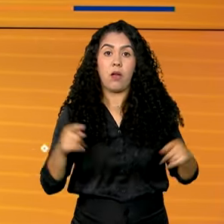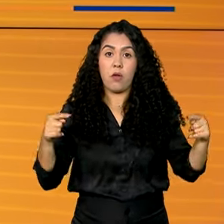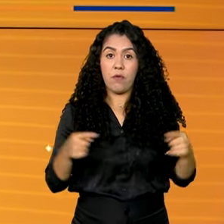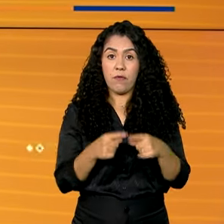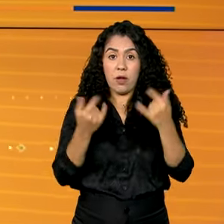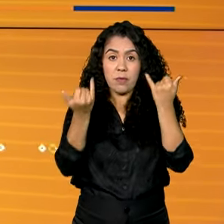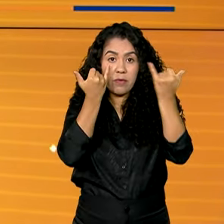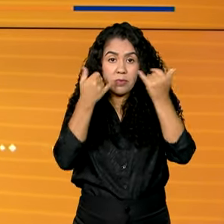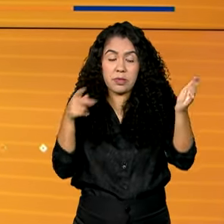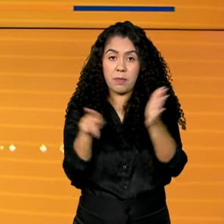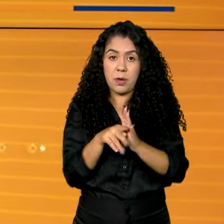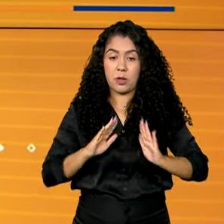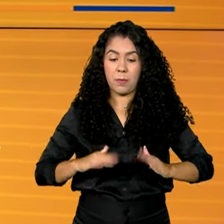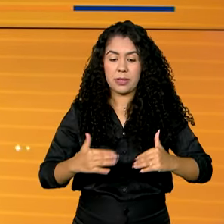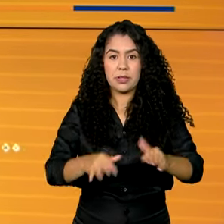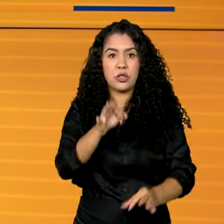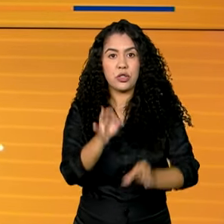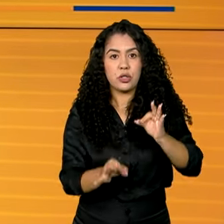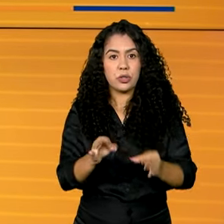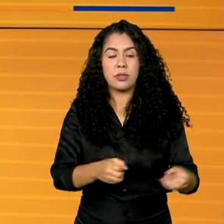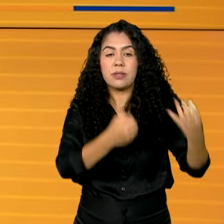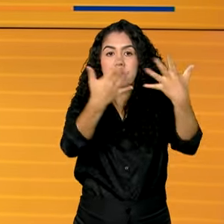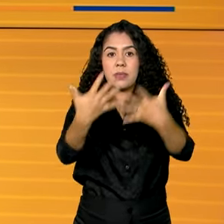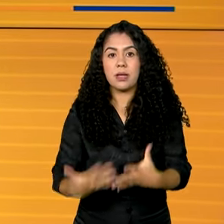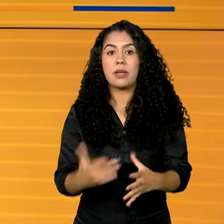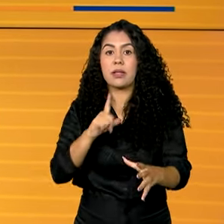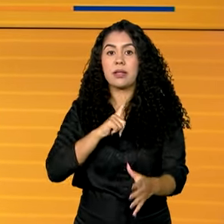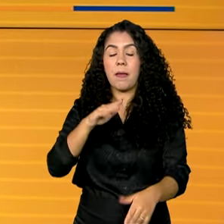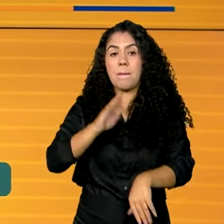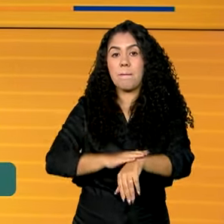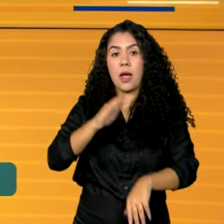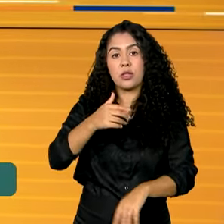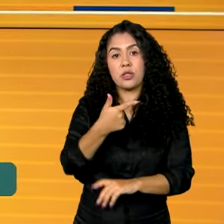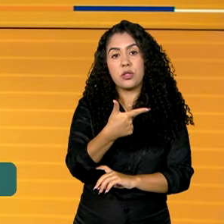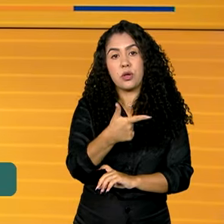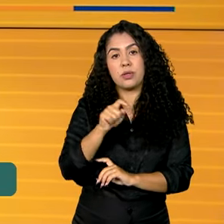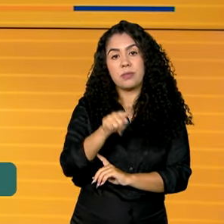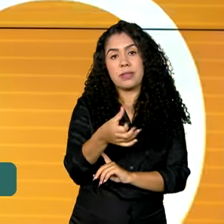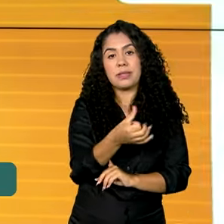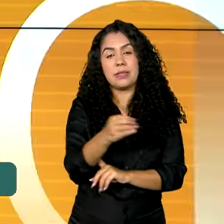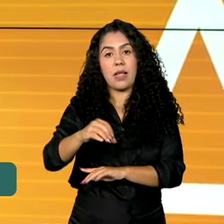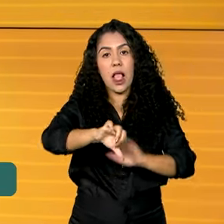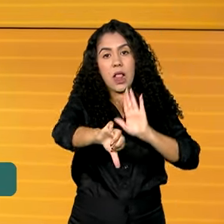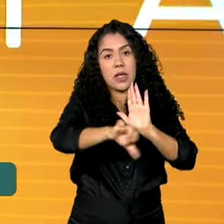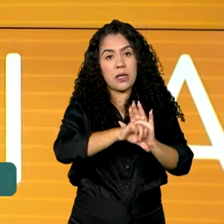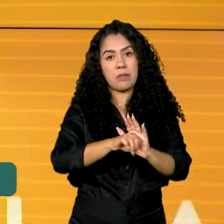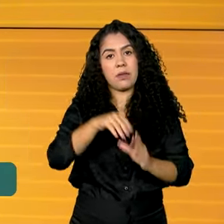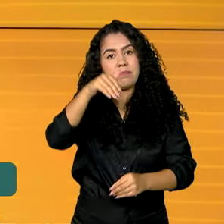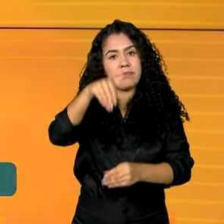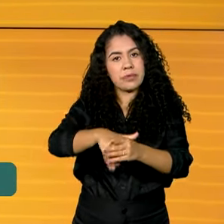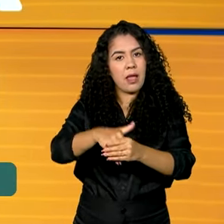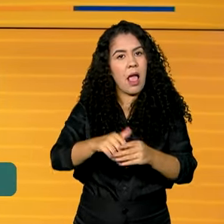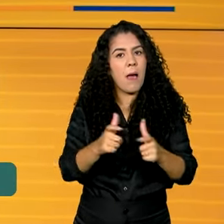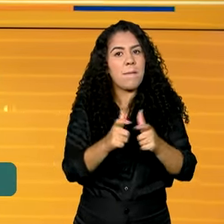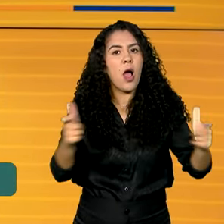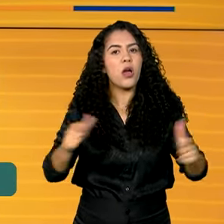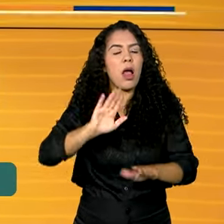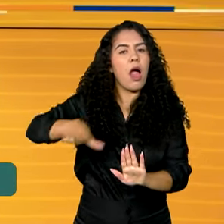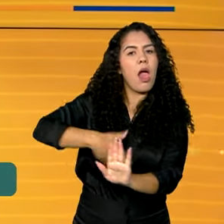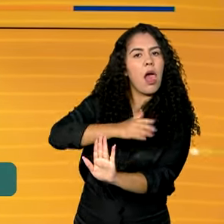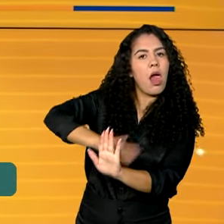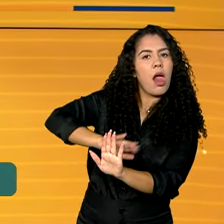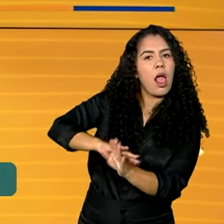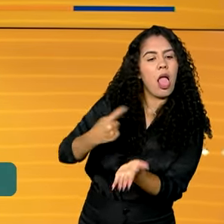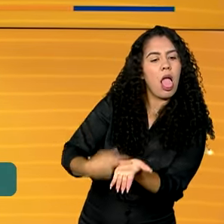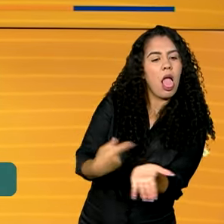Ministério da Justiça, no primeiro turno foram registrados mais de 2.600 crimes eleitorais, sendo a maioria boca de urna e